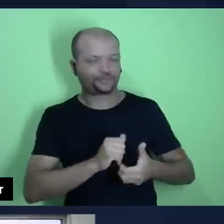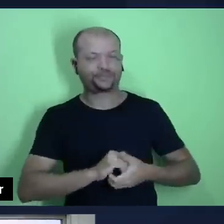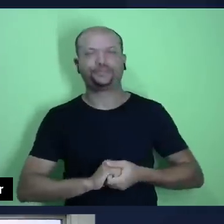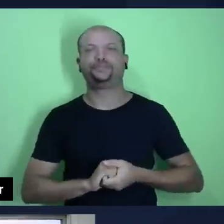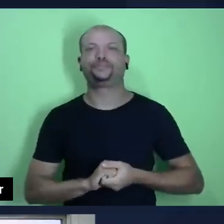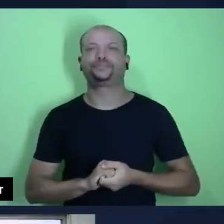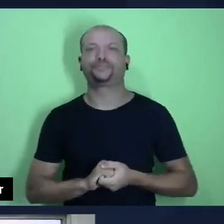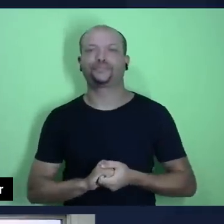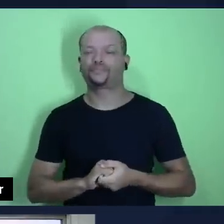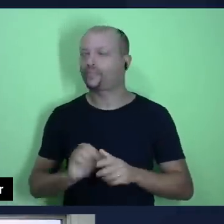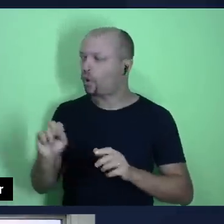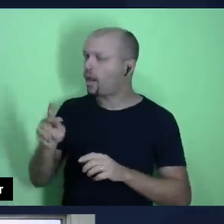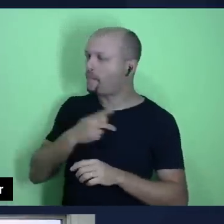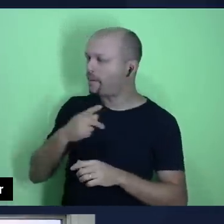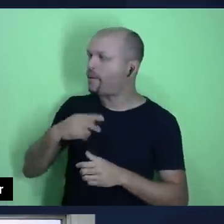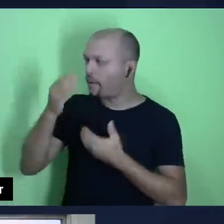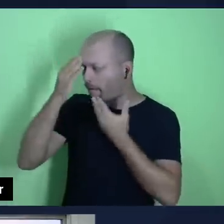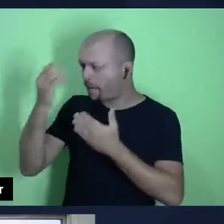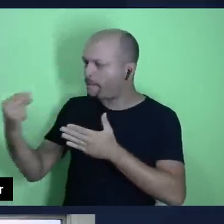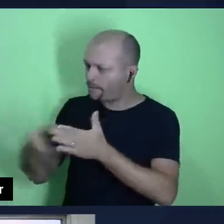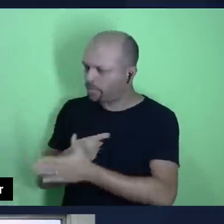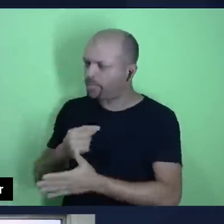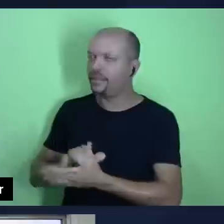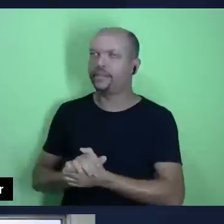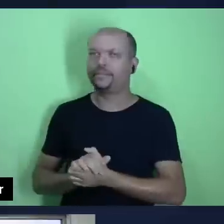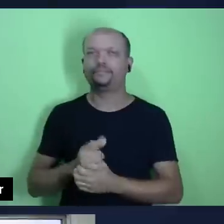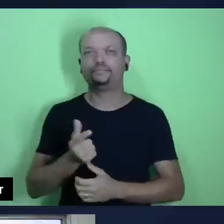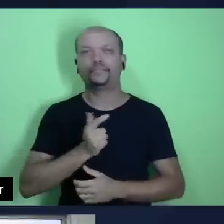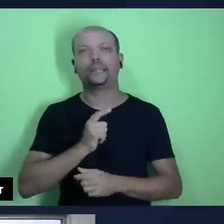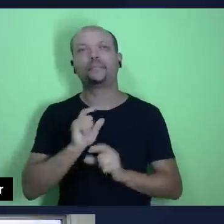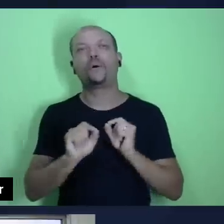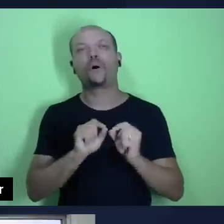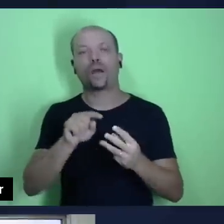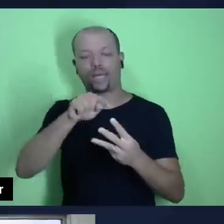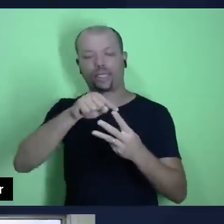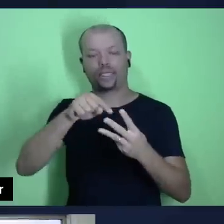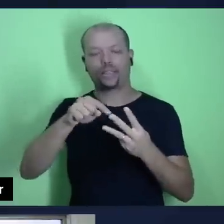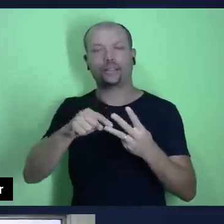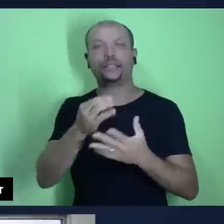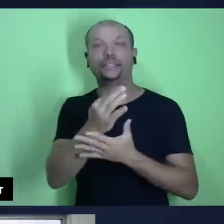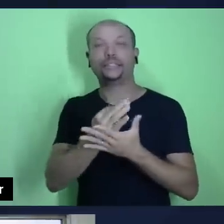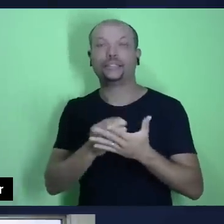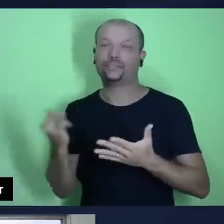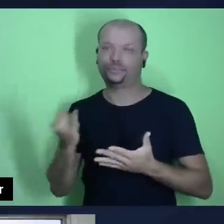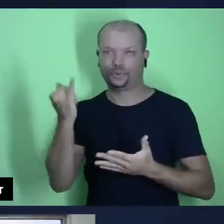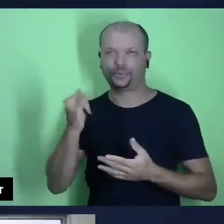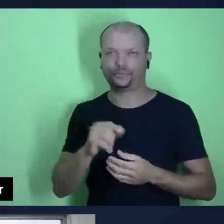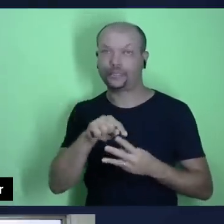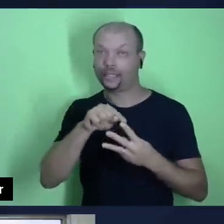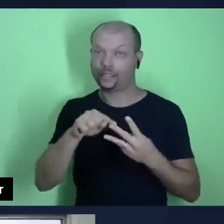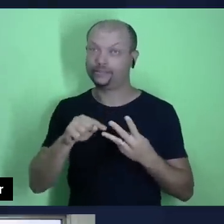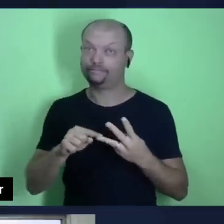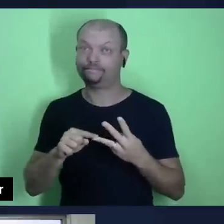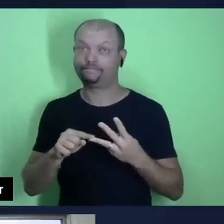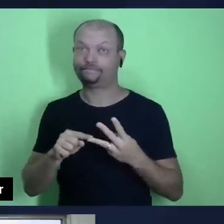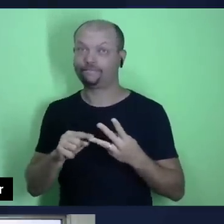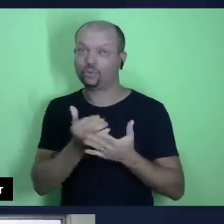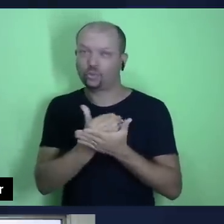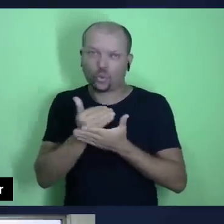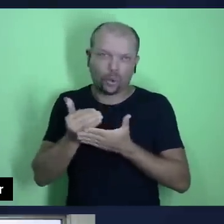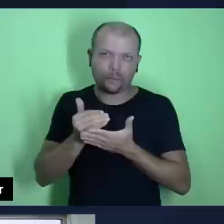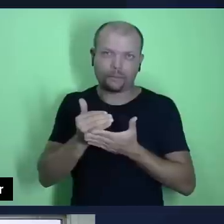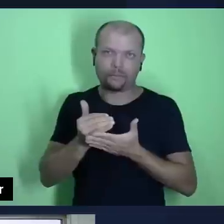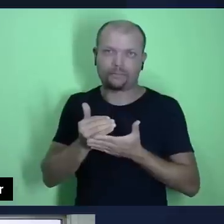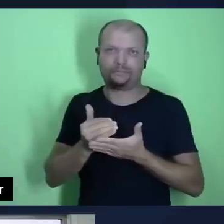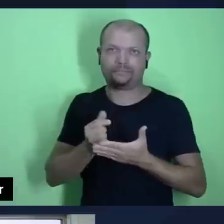Ok, pastor Júlio, obrigado pela pergunta. Nós temos aqui, então, três textos importantes, já no início da lição.